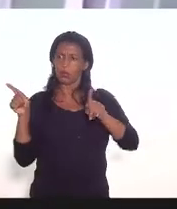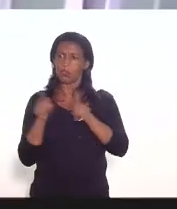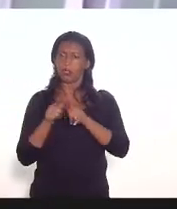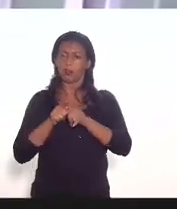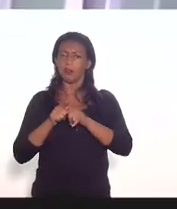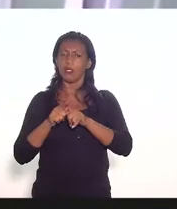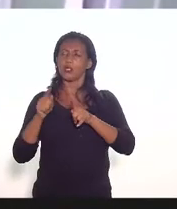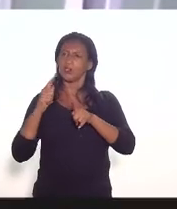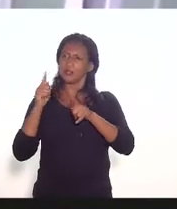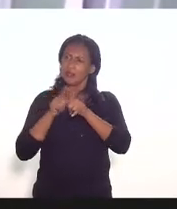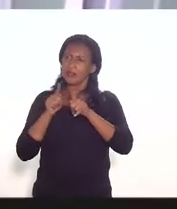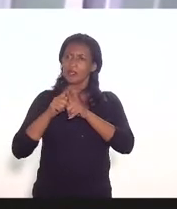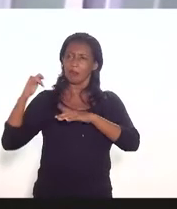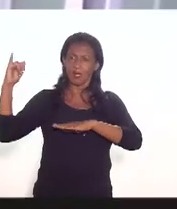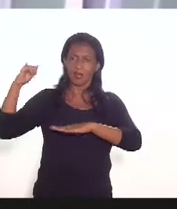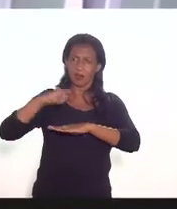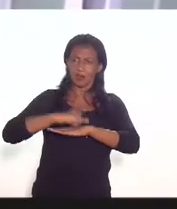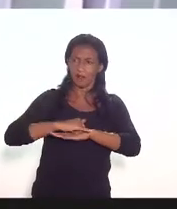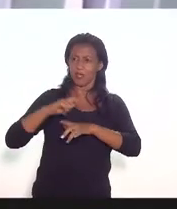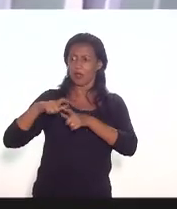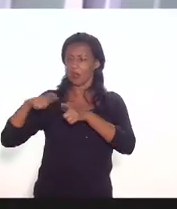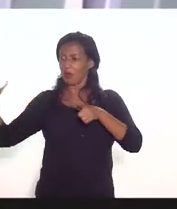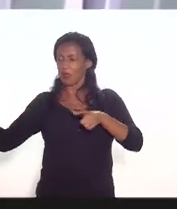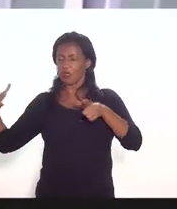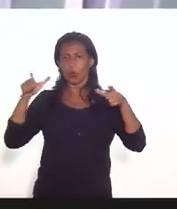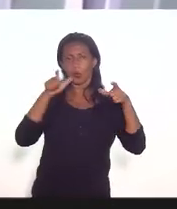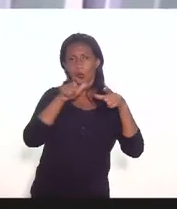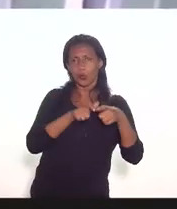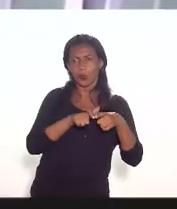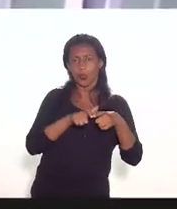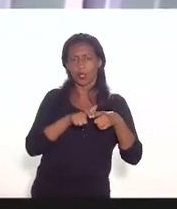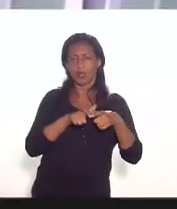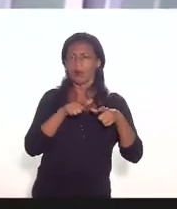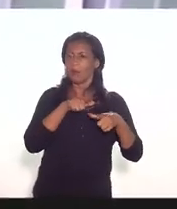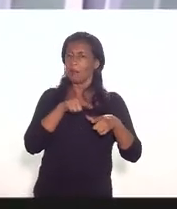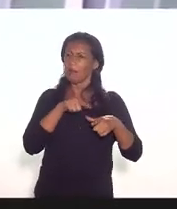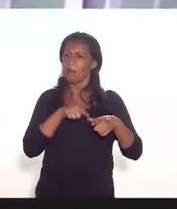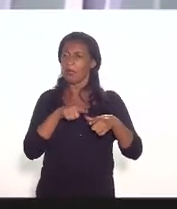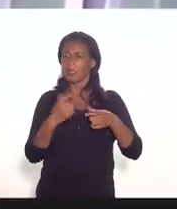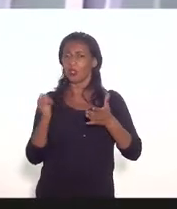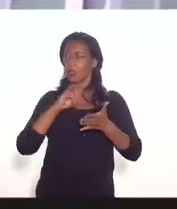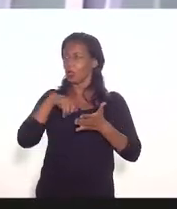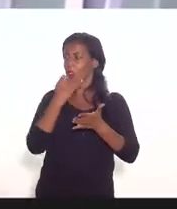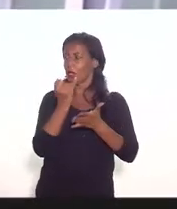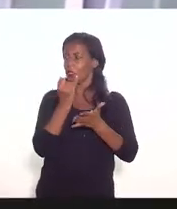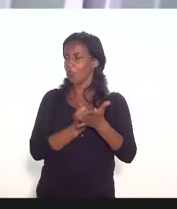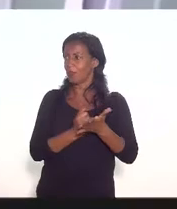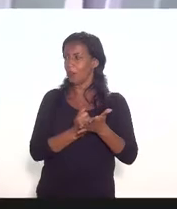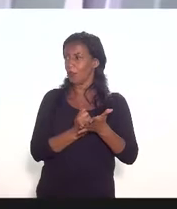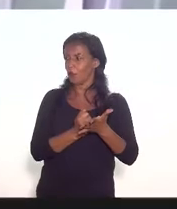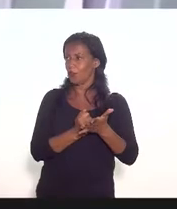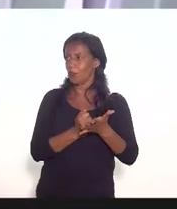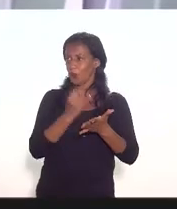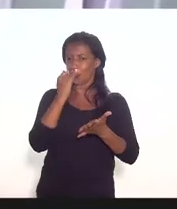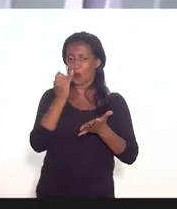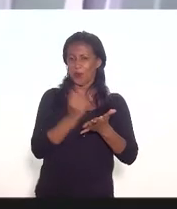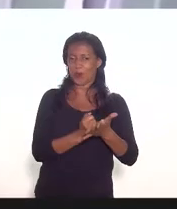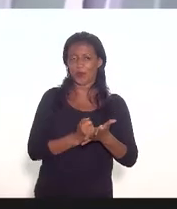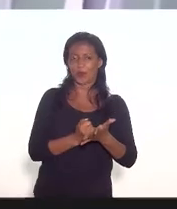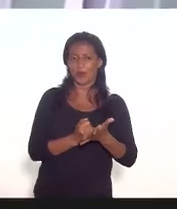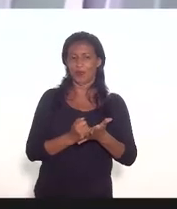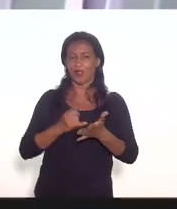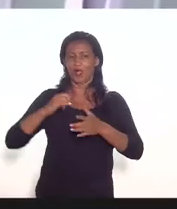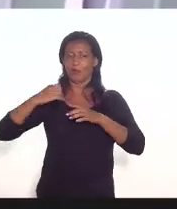cold share ou seja não alcança cold share para conceder a isenção tributária mas contabiliza o aumento do número de